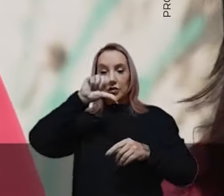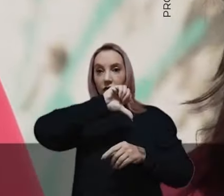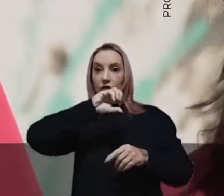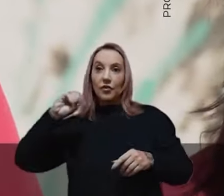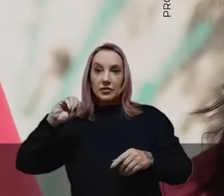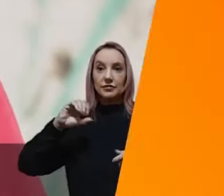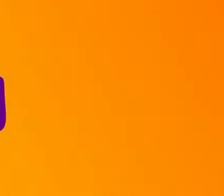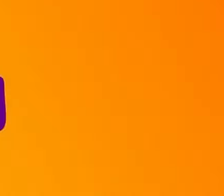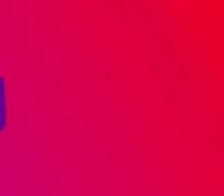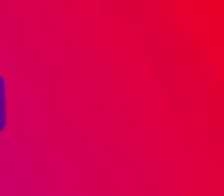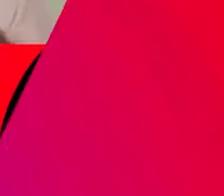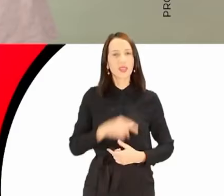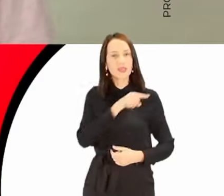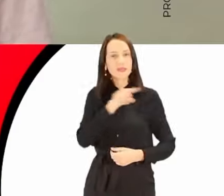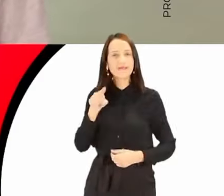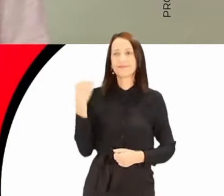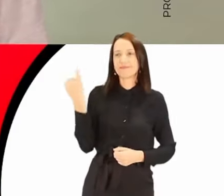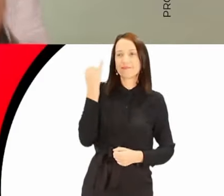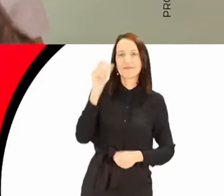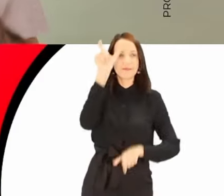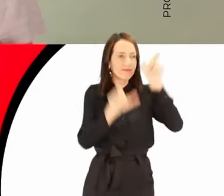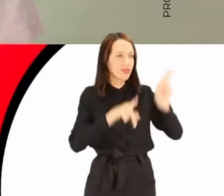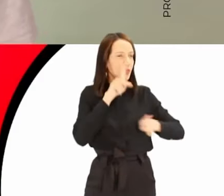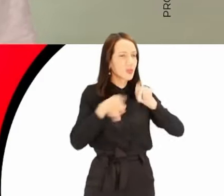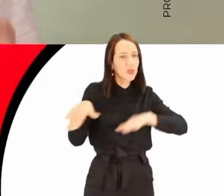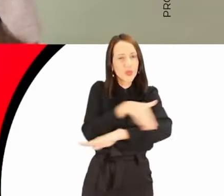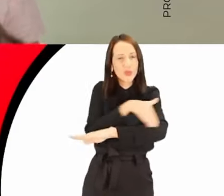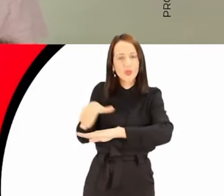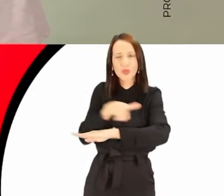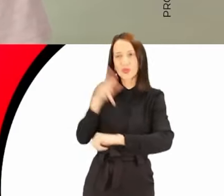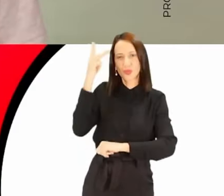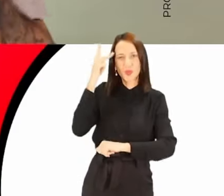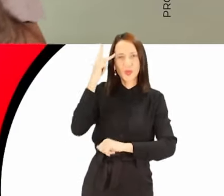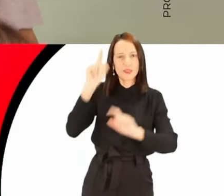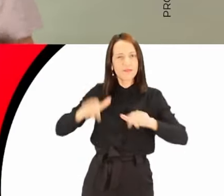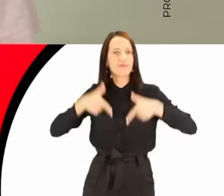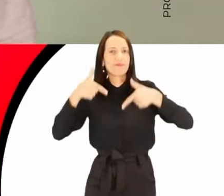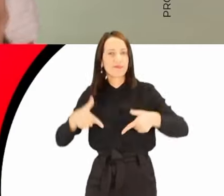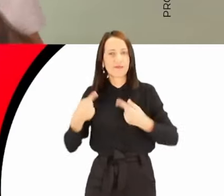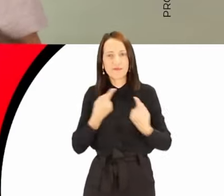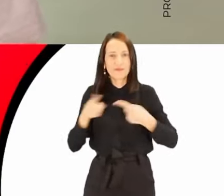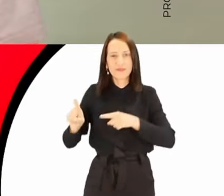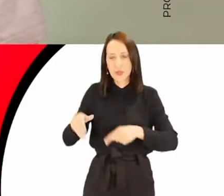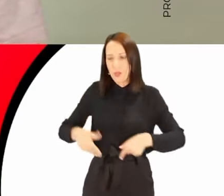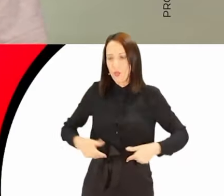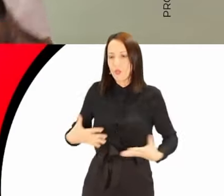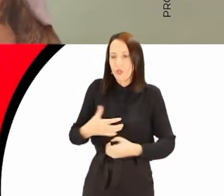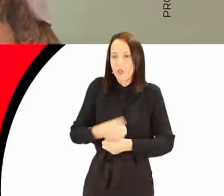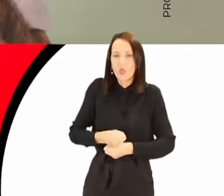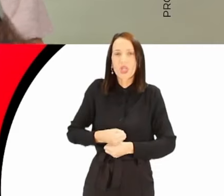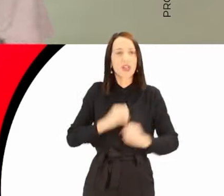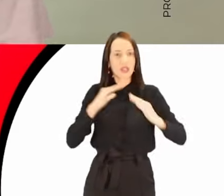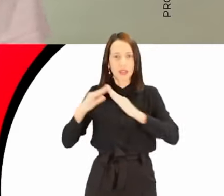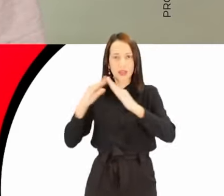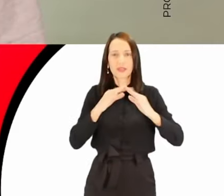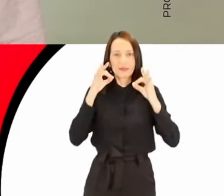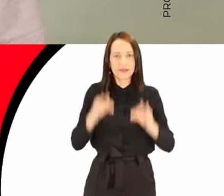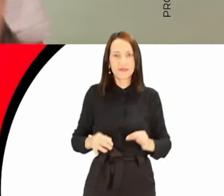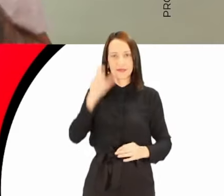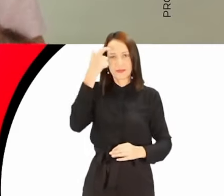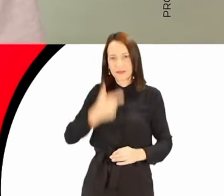50-900. Se você se importa com a vida do povo na rua em São Paulo, quer lutar contra a fome e por mais